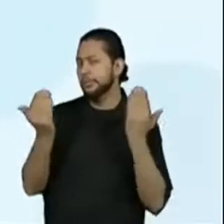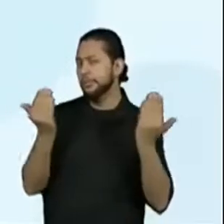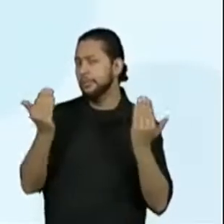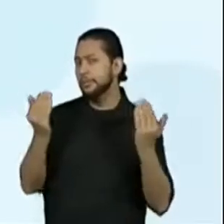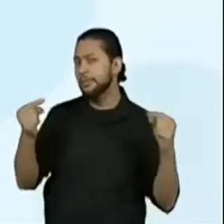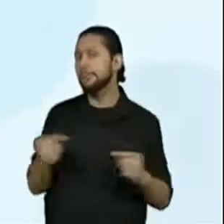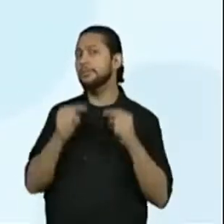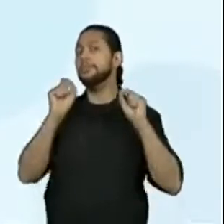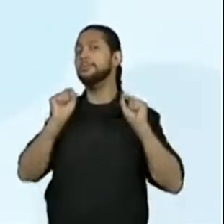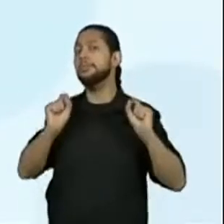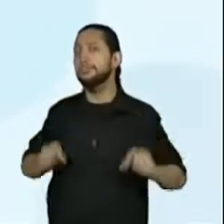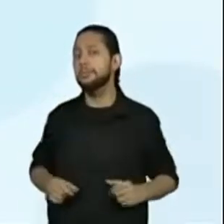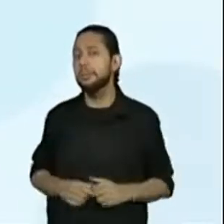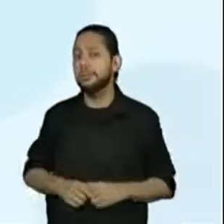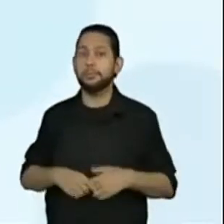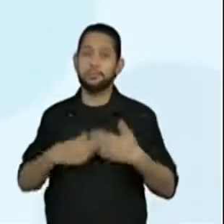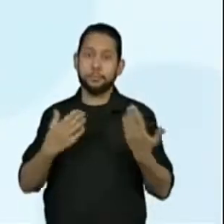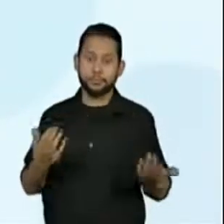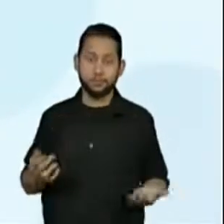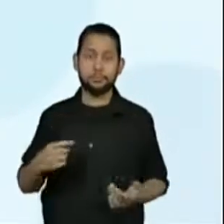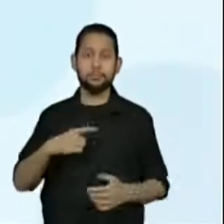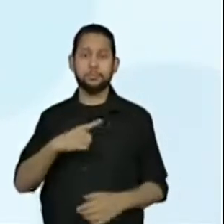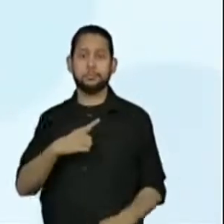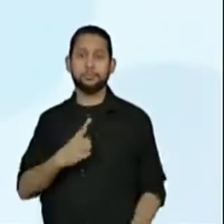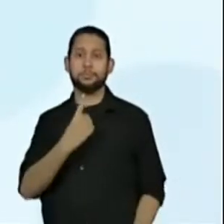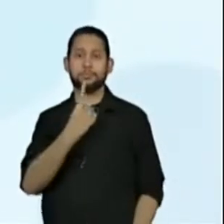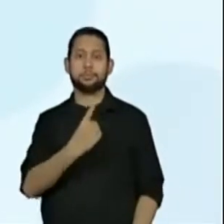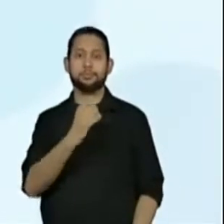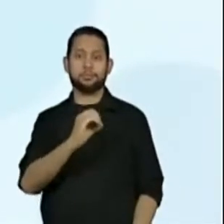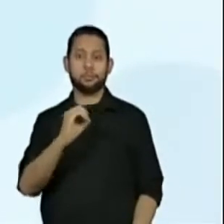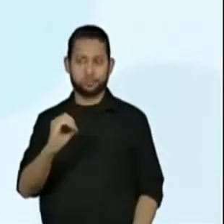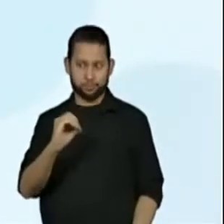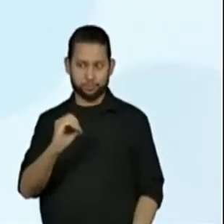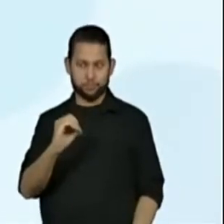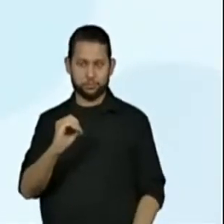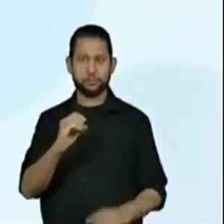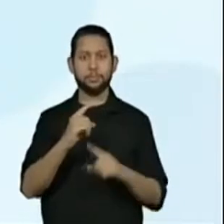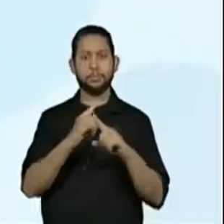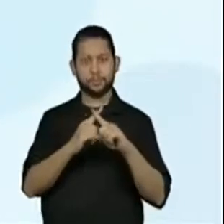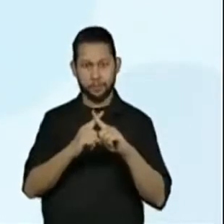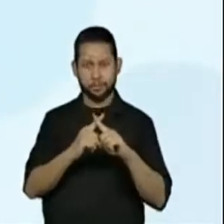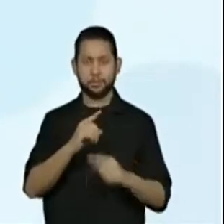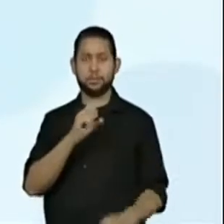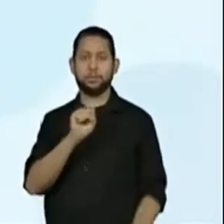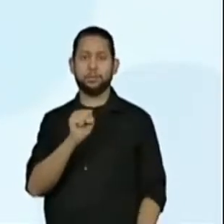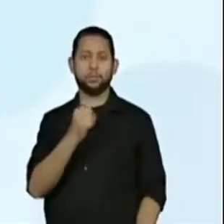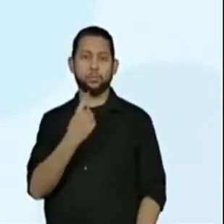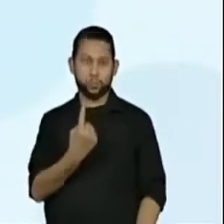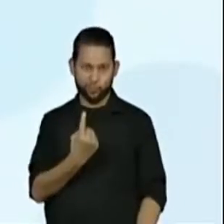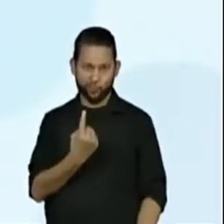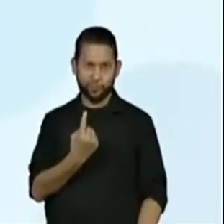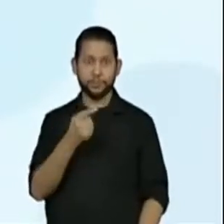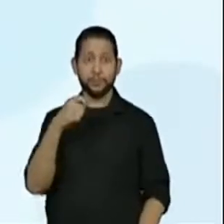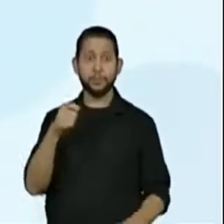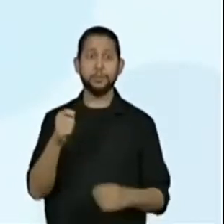pegue essas dimensões de 100 centímetros por 81 e compare a um metro.